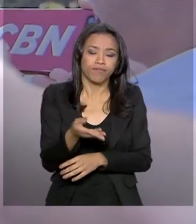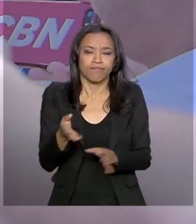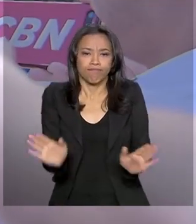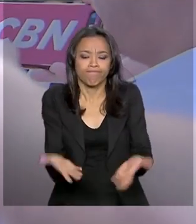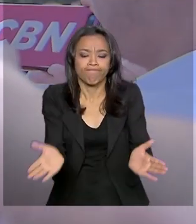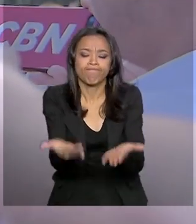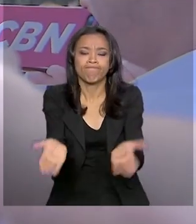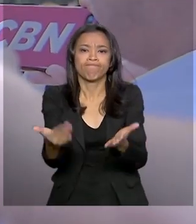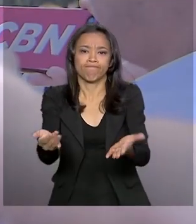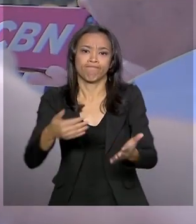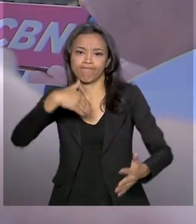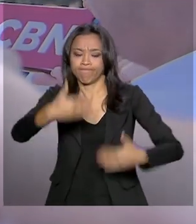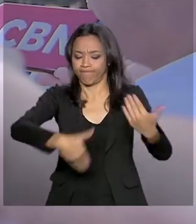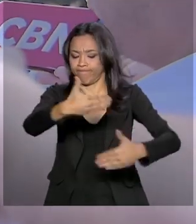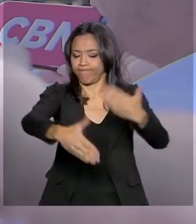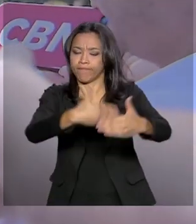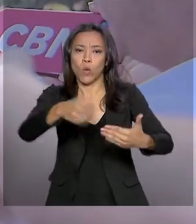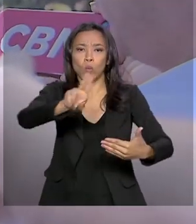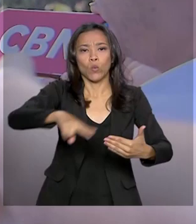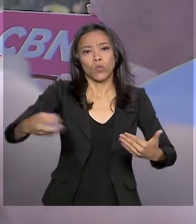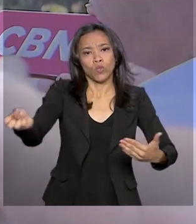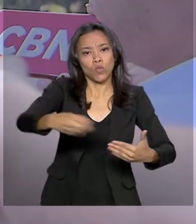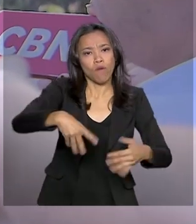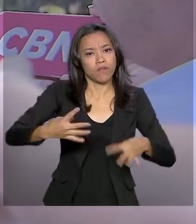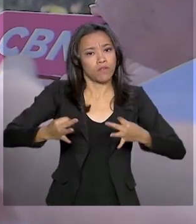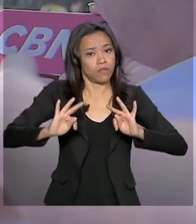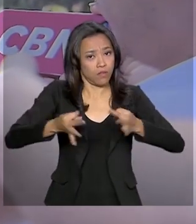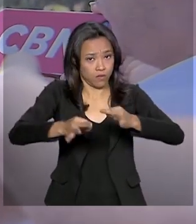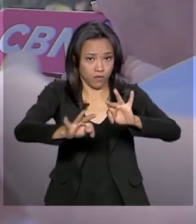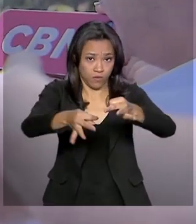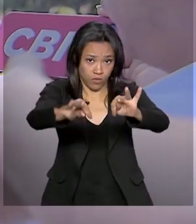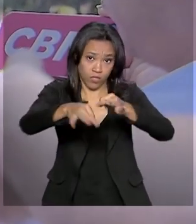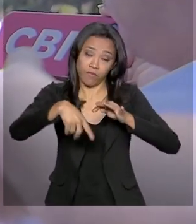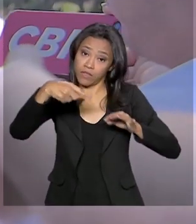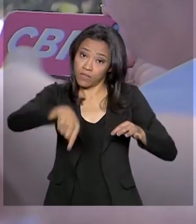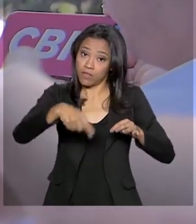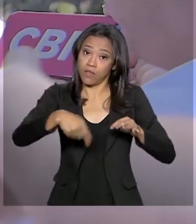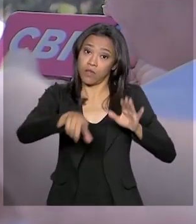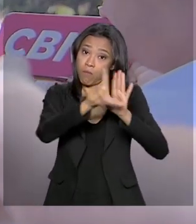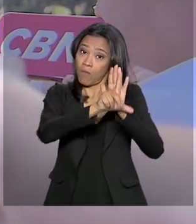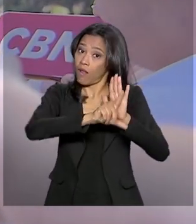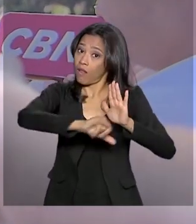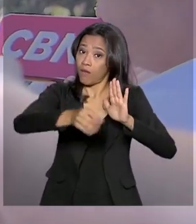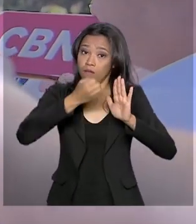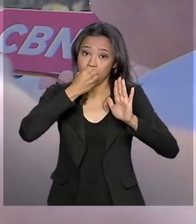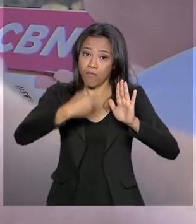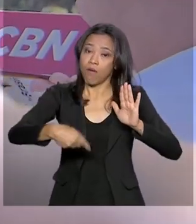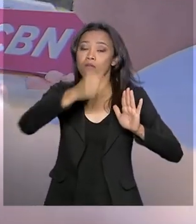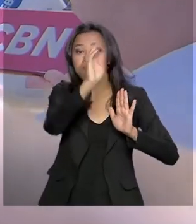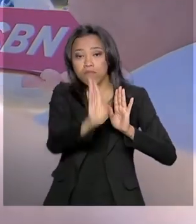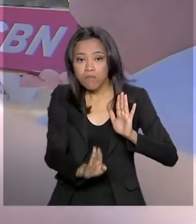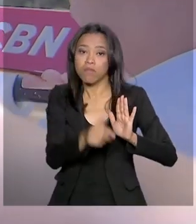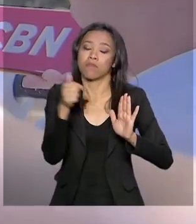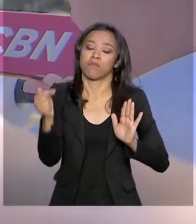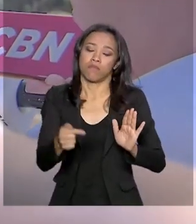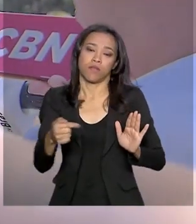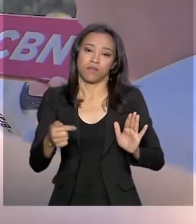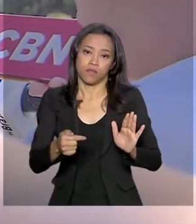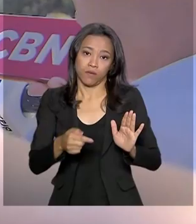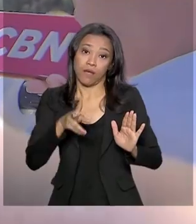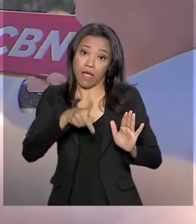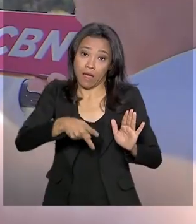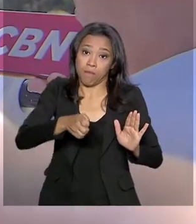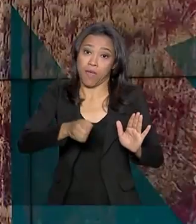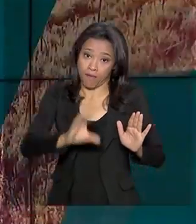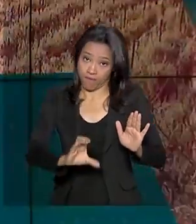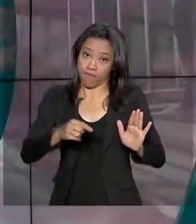geração de novas tecnologias, ou seja, é a lei áurea para o Brasil, na minha visão, do Brasil econômico, a PEC da